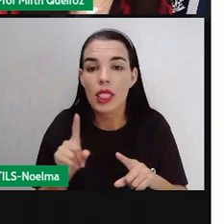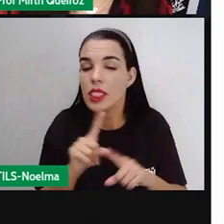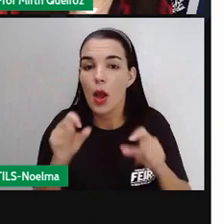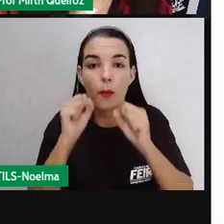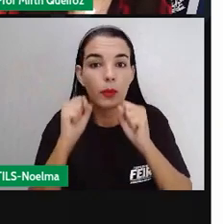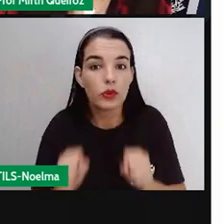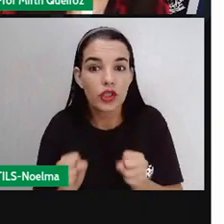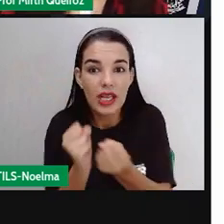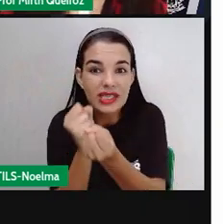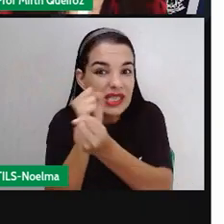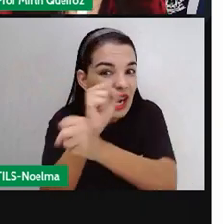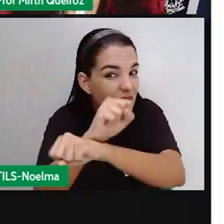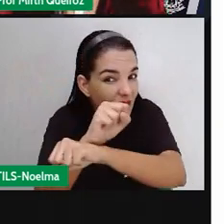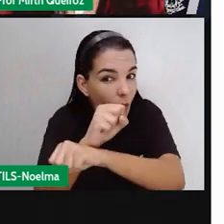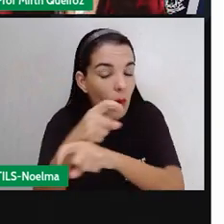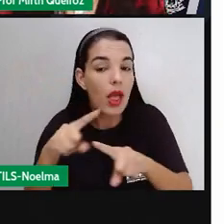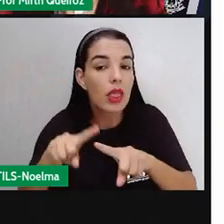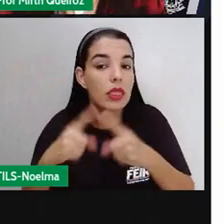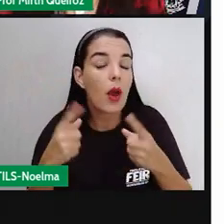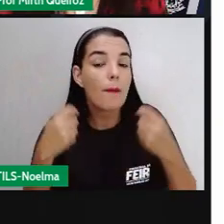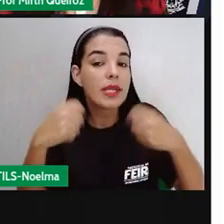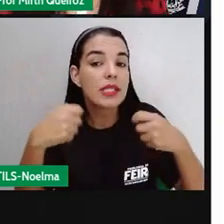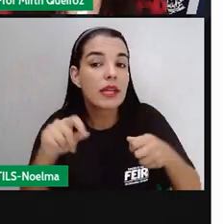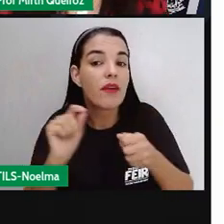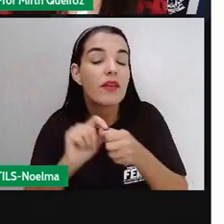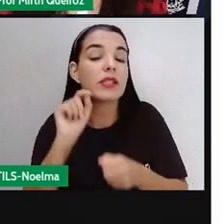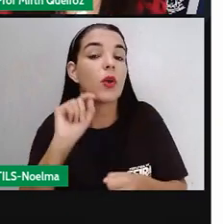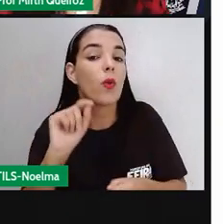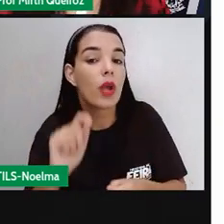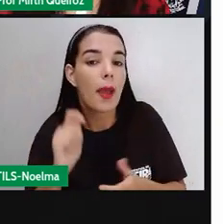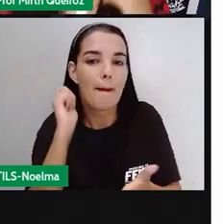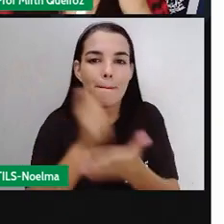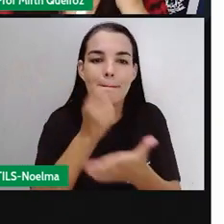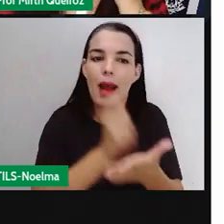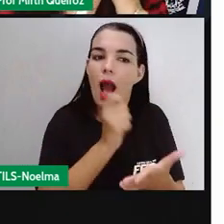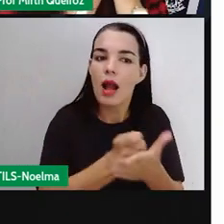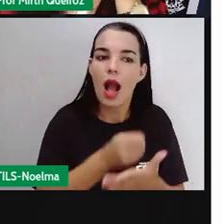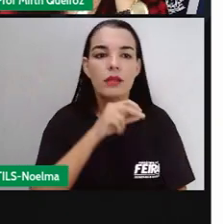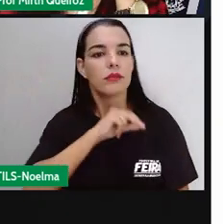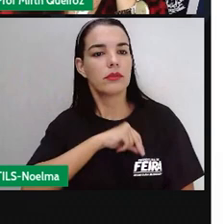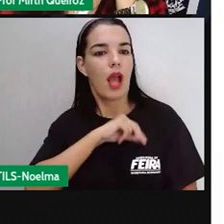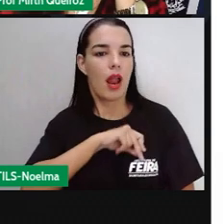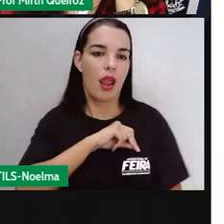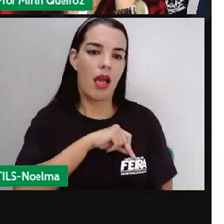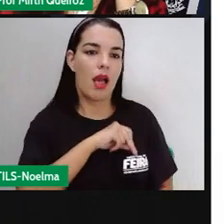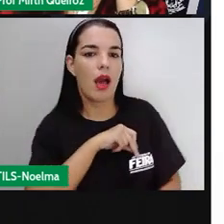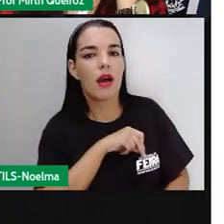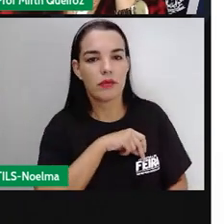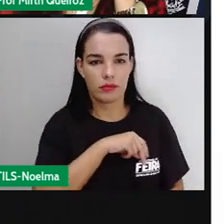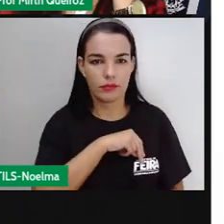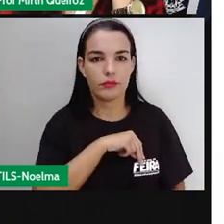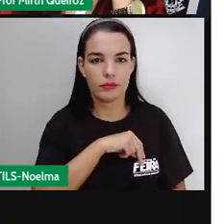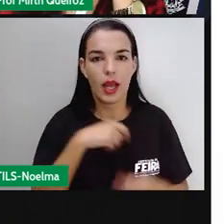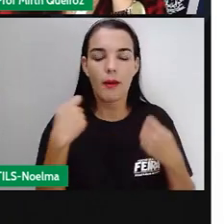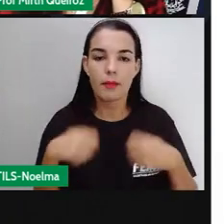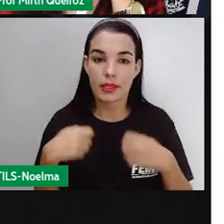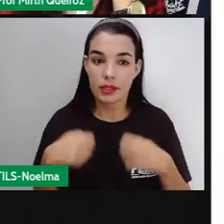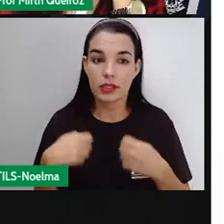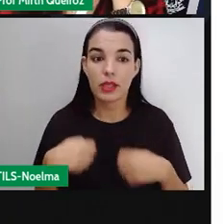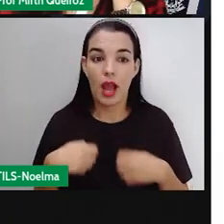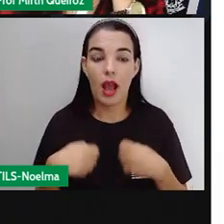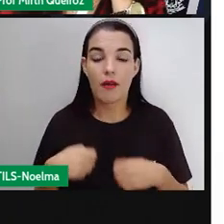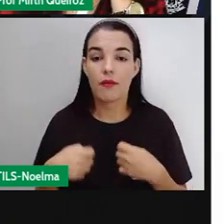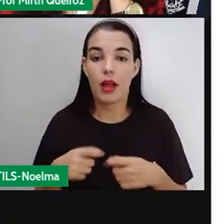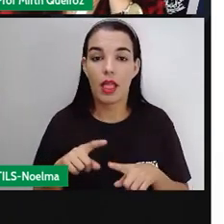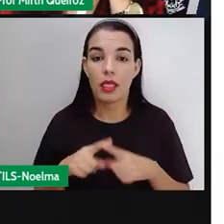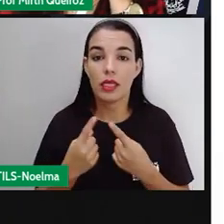escravos, né, havia se mantido aí em 1870, já se tinham